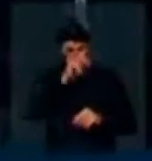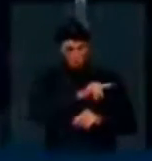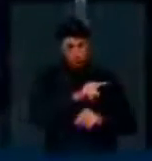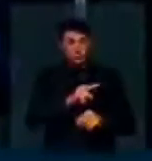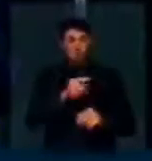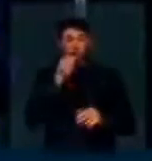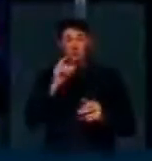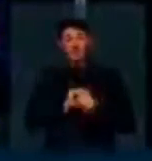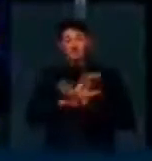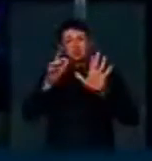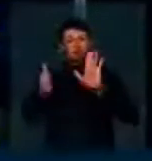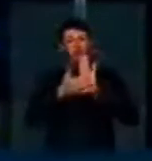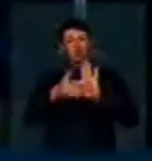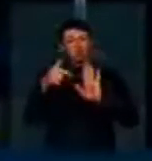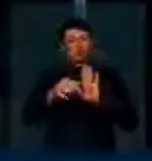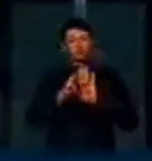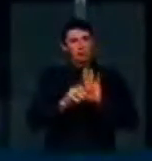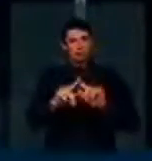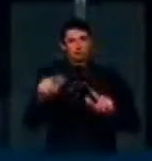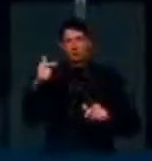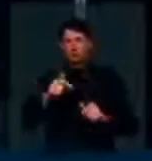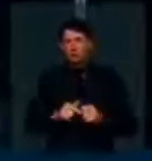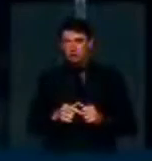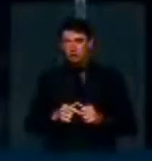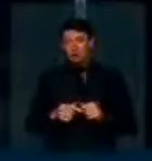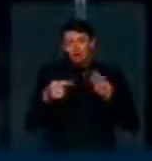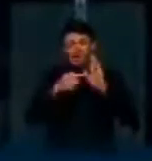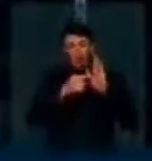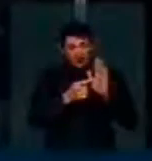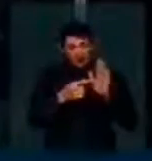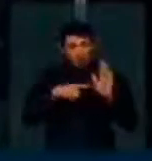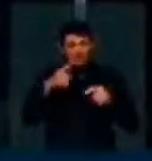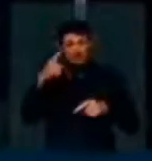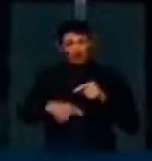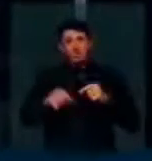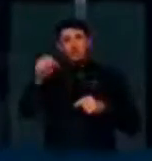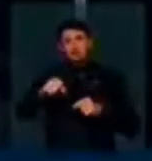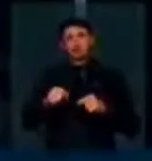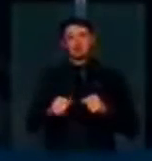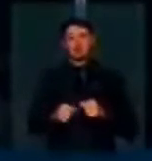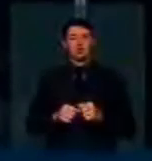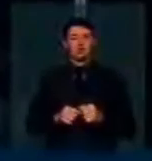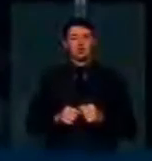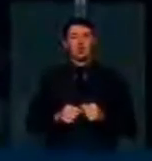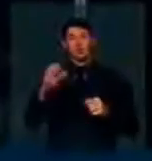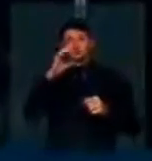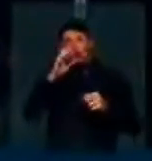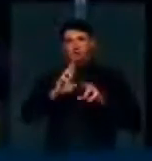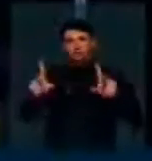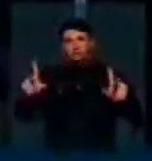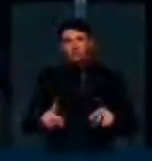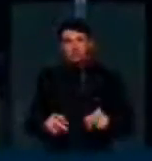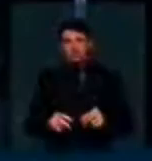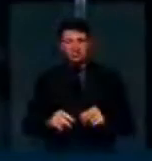deveria estar explicitado no texto e não está. Como está, está proibido sim velocidade diferenciada. Está sim,